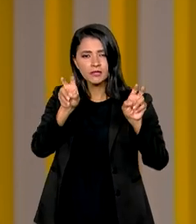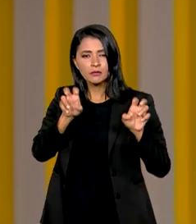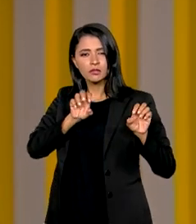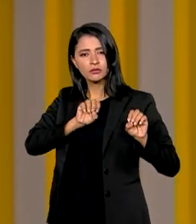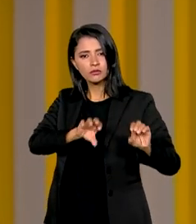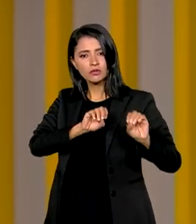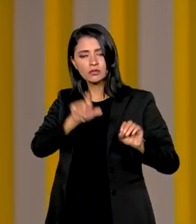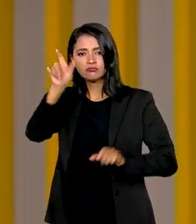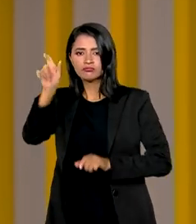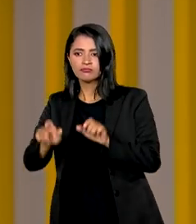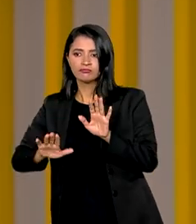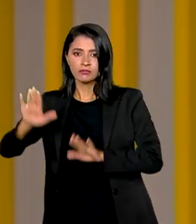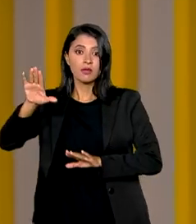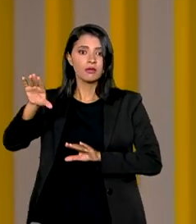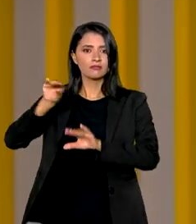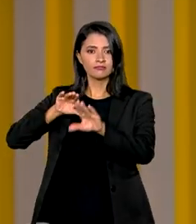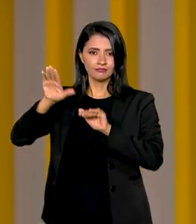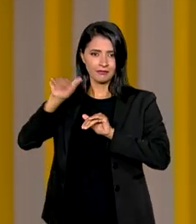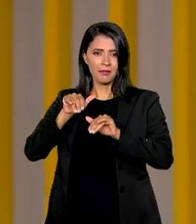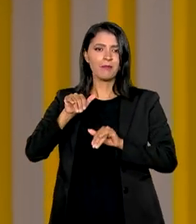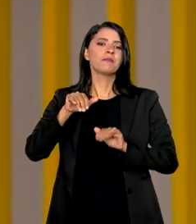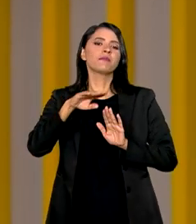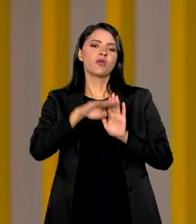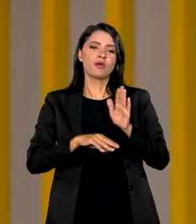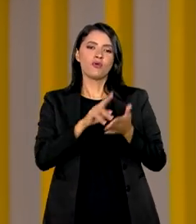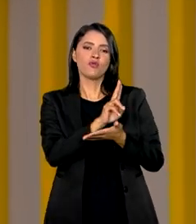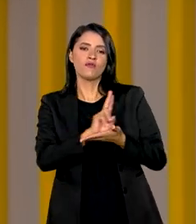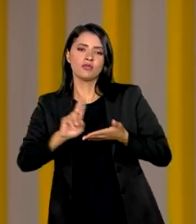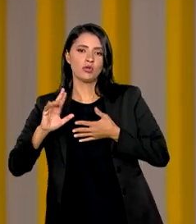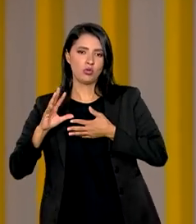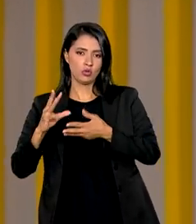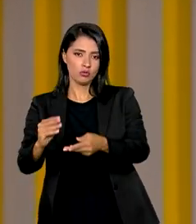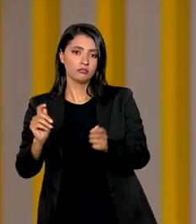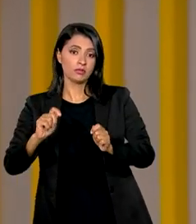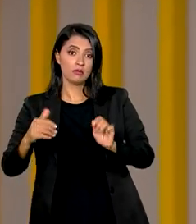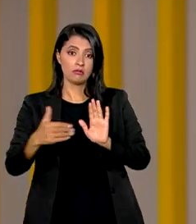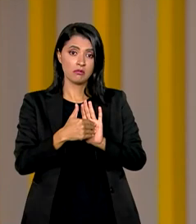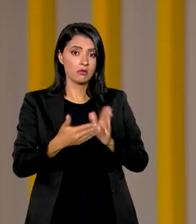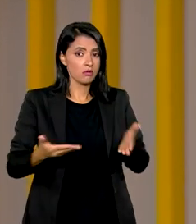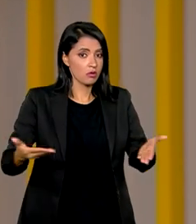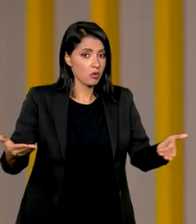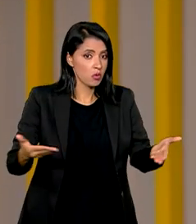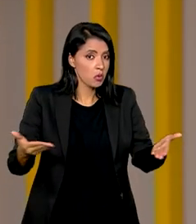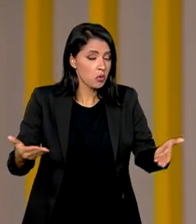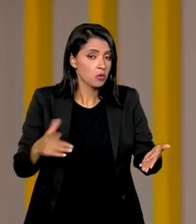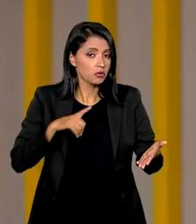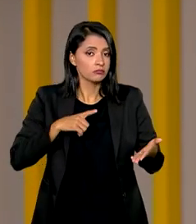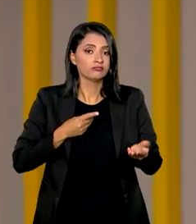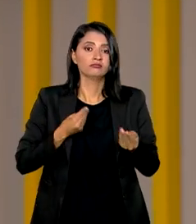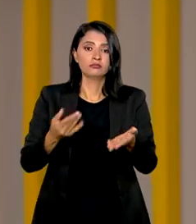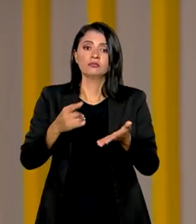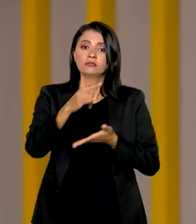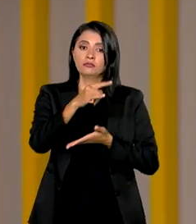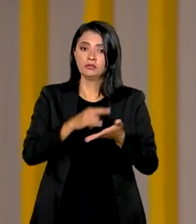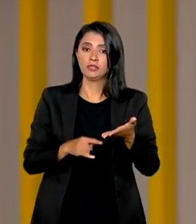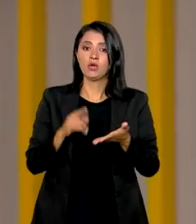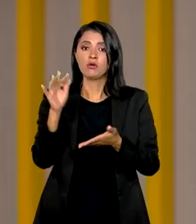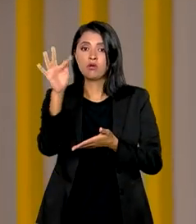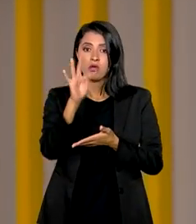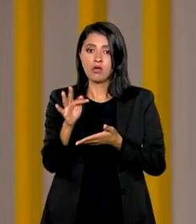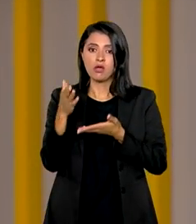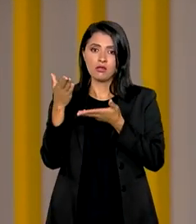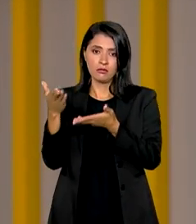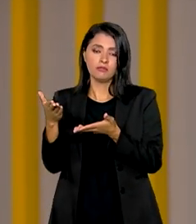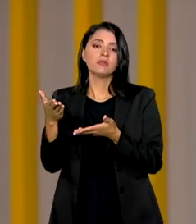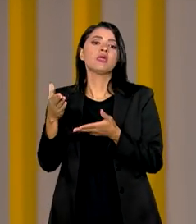candidatos pré-selecionados pelo programa Universidade para Todos tiveram até hoje para entregar a documentação na instituição de ensino